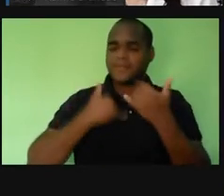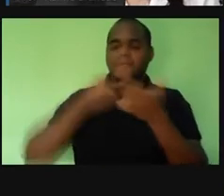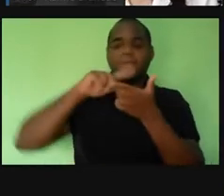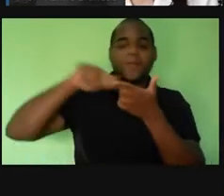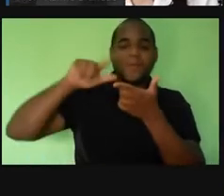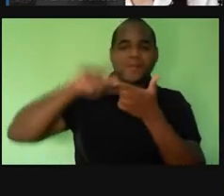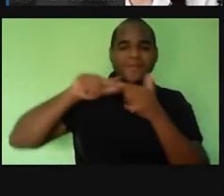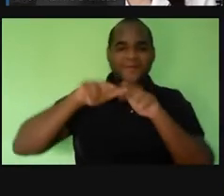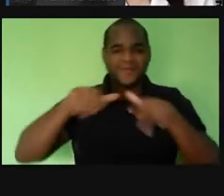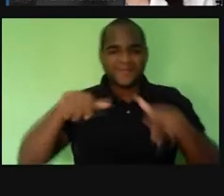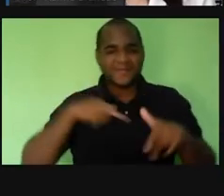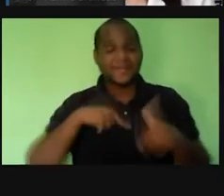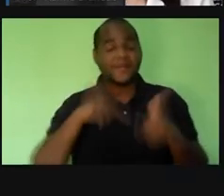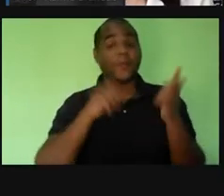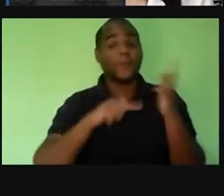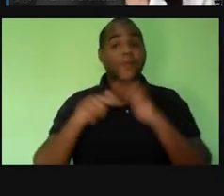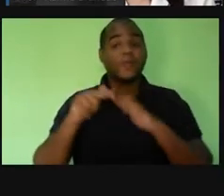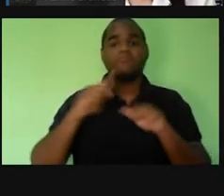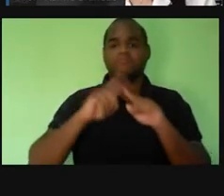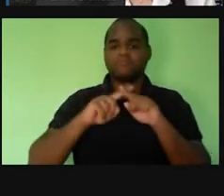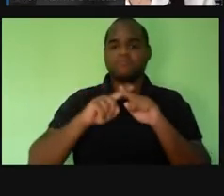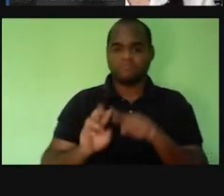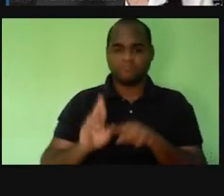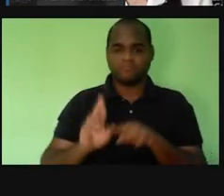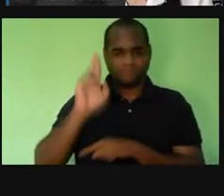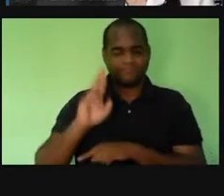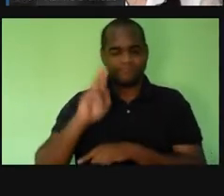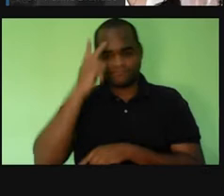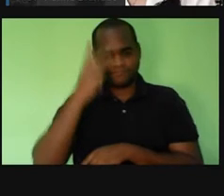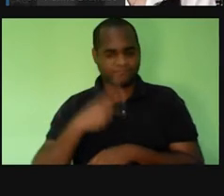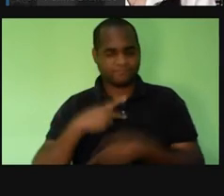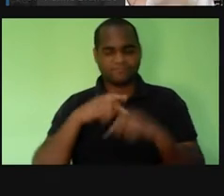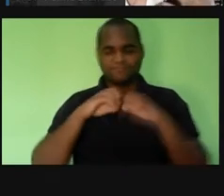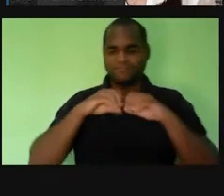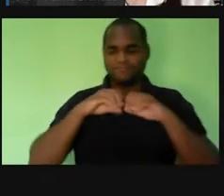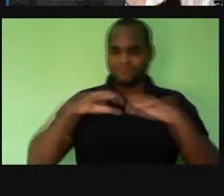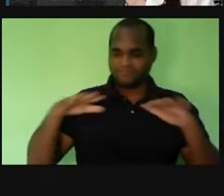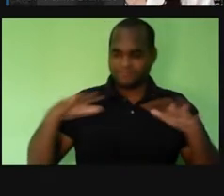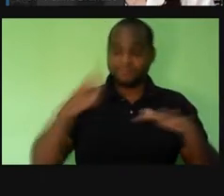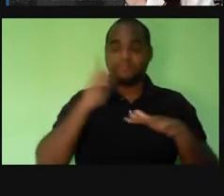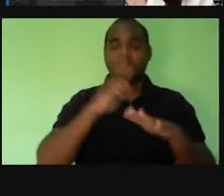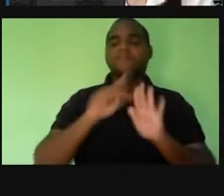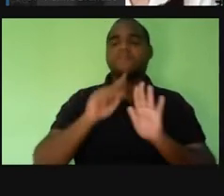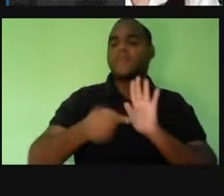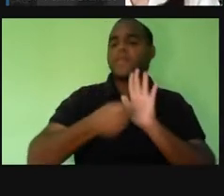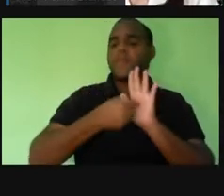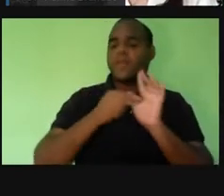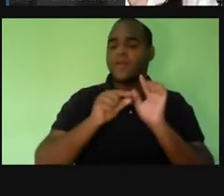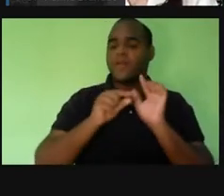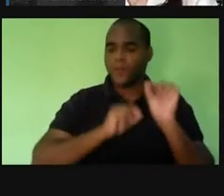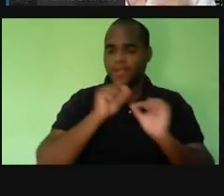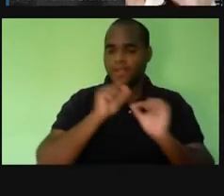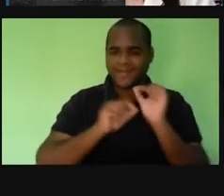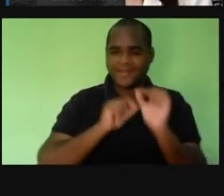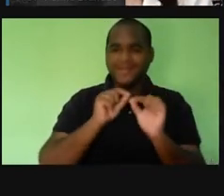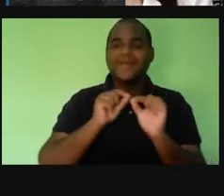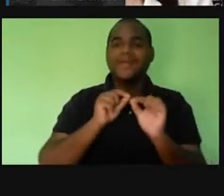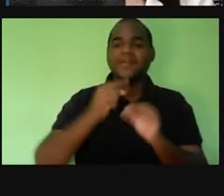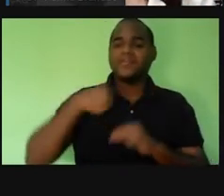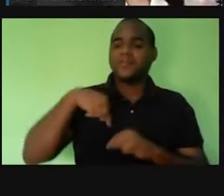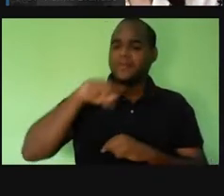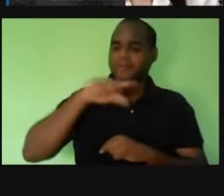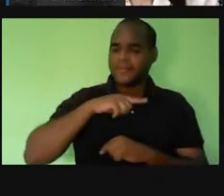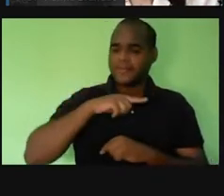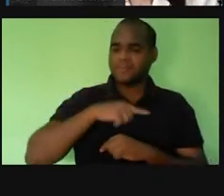exercer protagonismo e autoria na vida pessoal e coletiva. Esse é o objetivo aqui, né? Do nosso primeiro